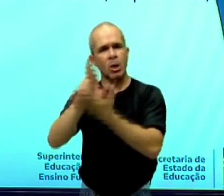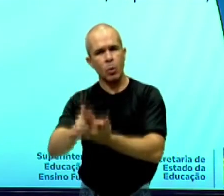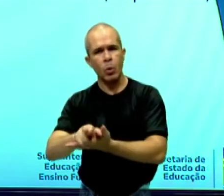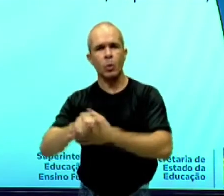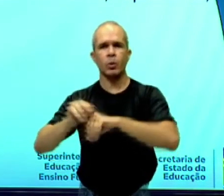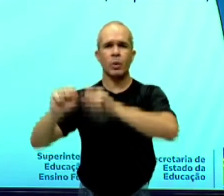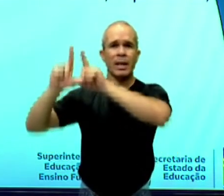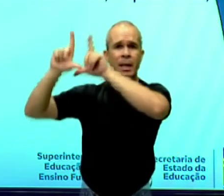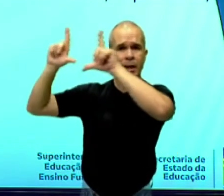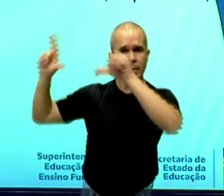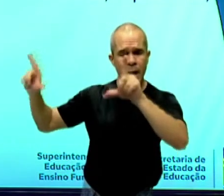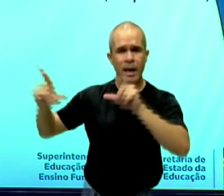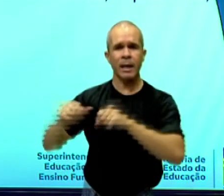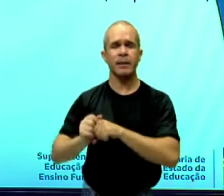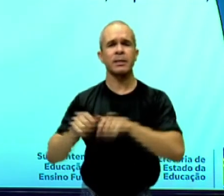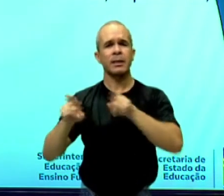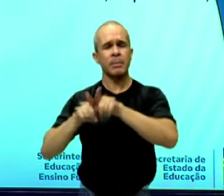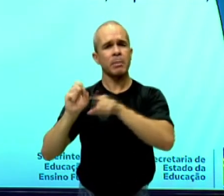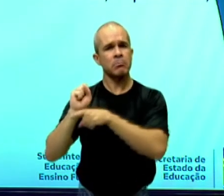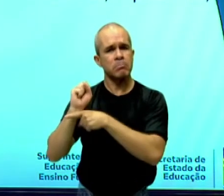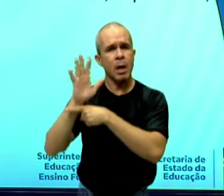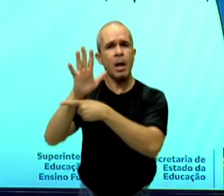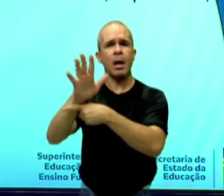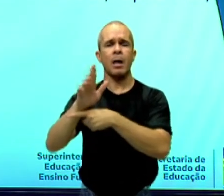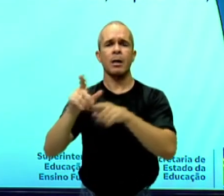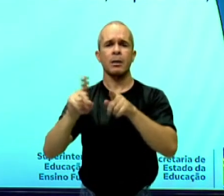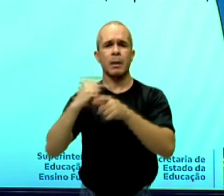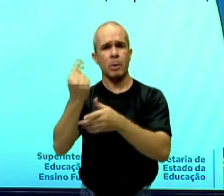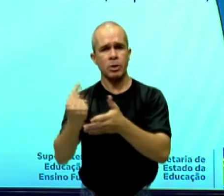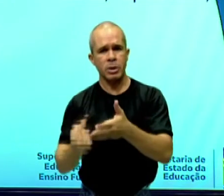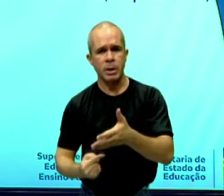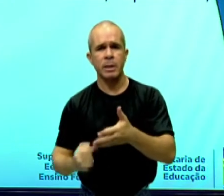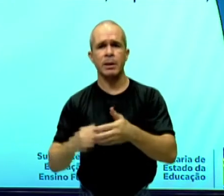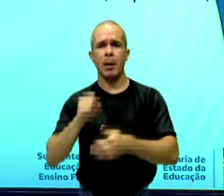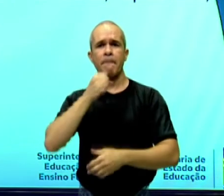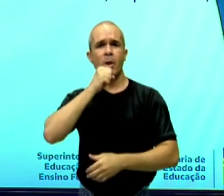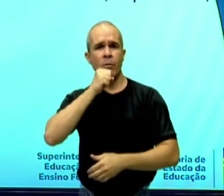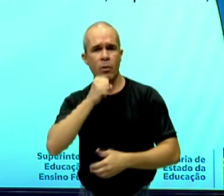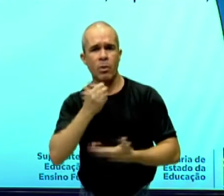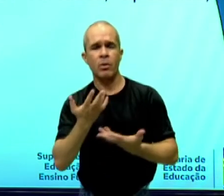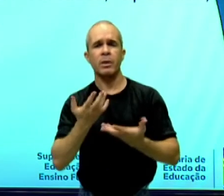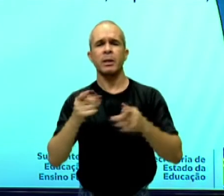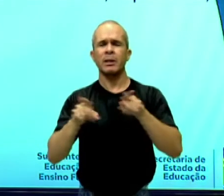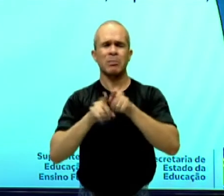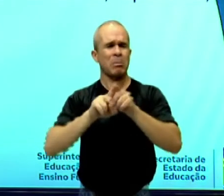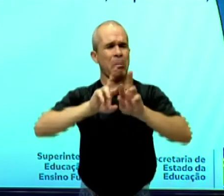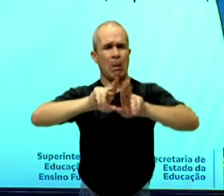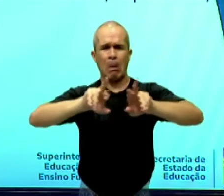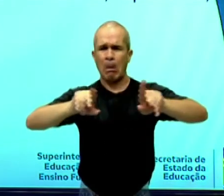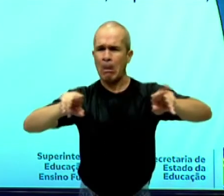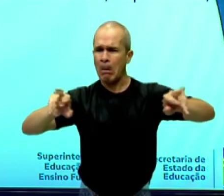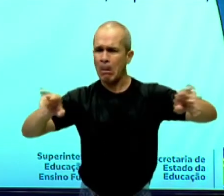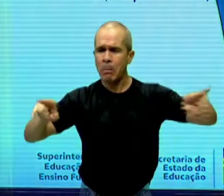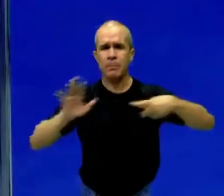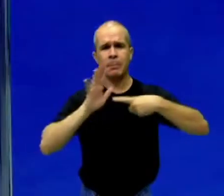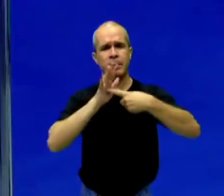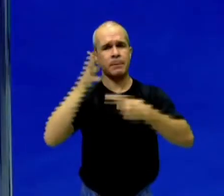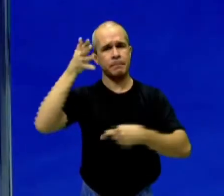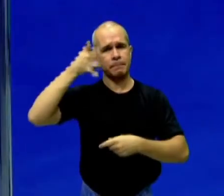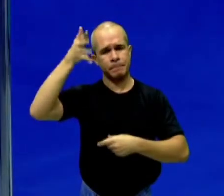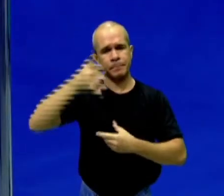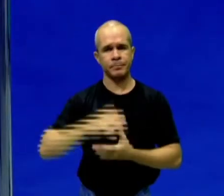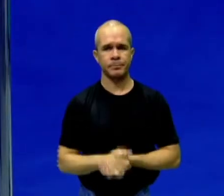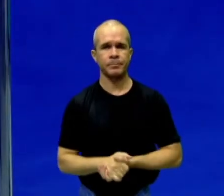cartazes, apostilas, retroprojetor, data show, microfone e entre outros para apresentação do meu seminário.